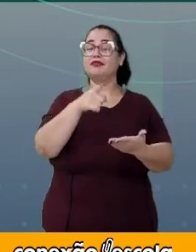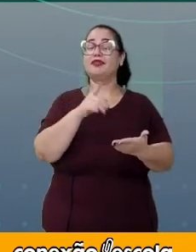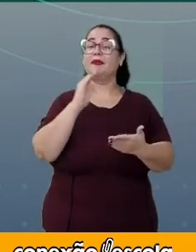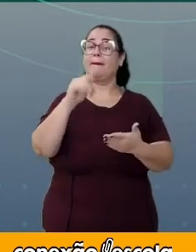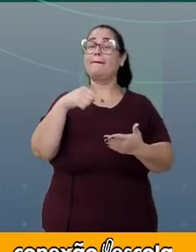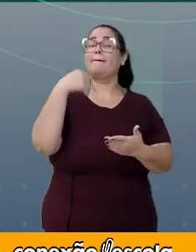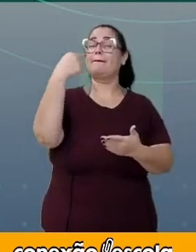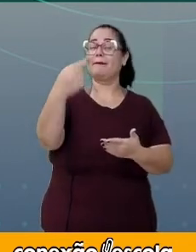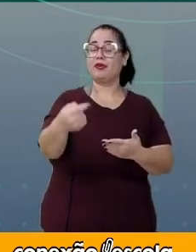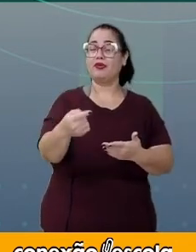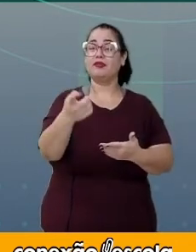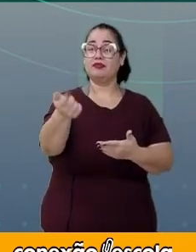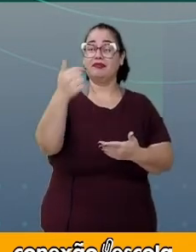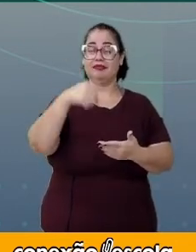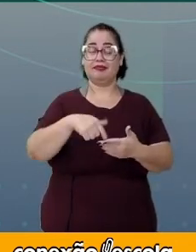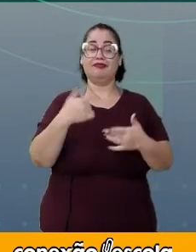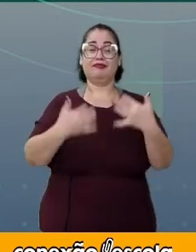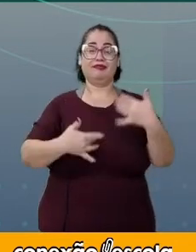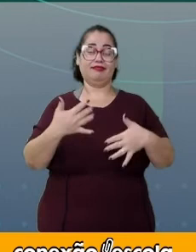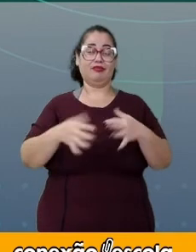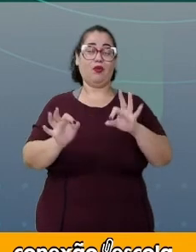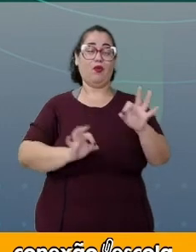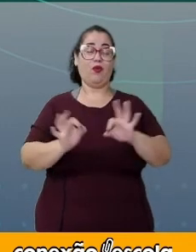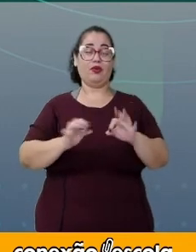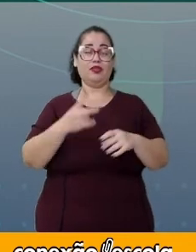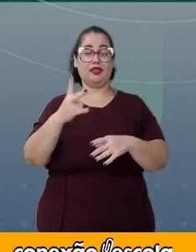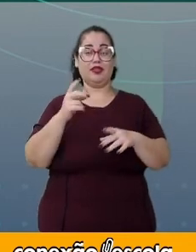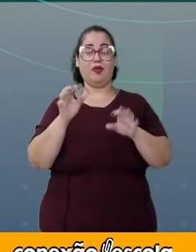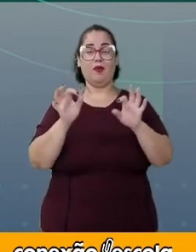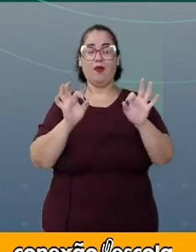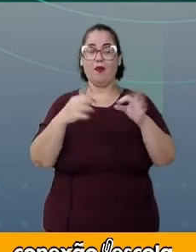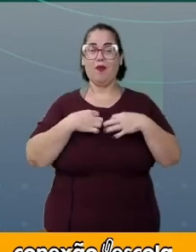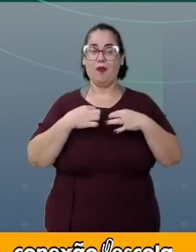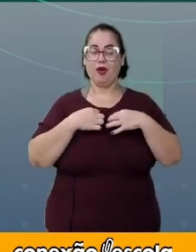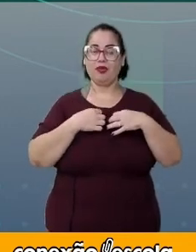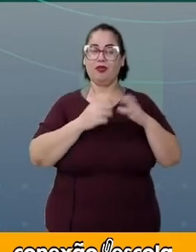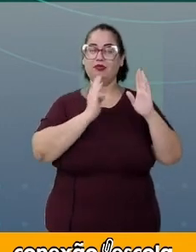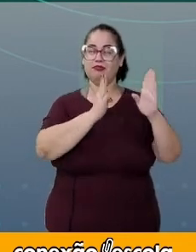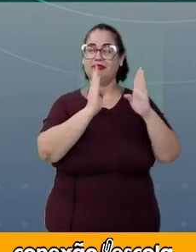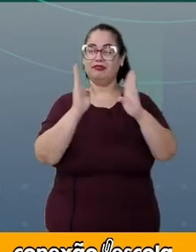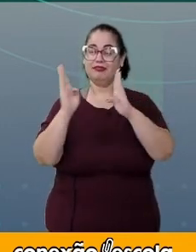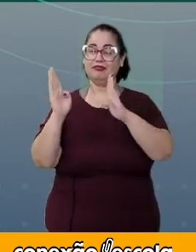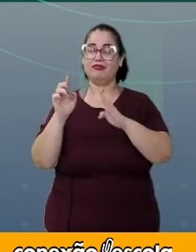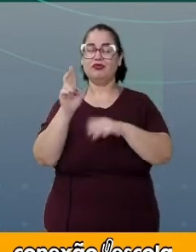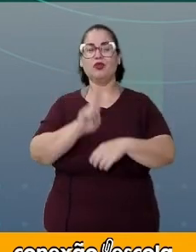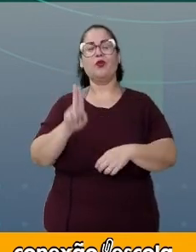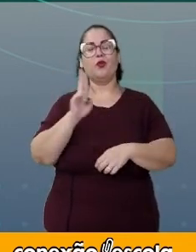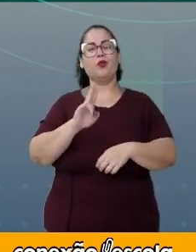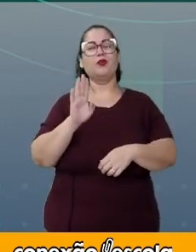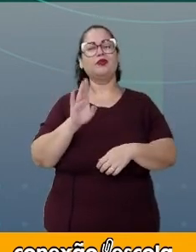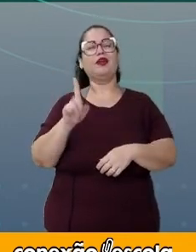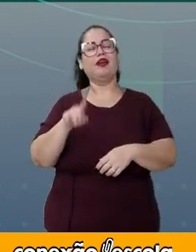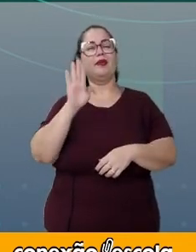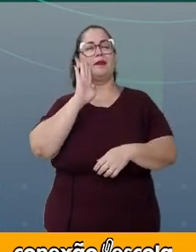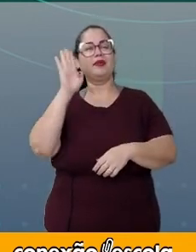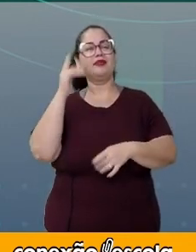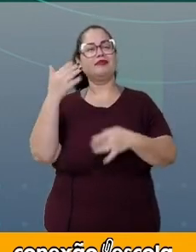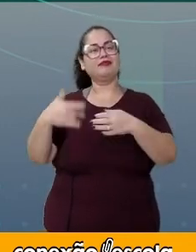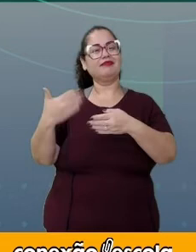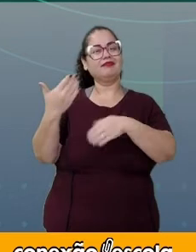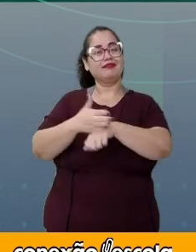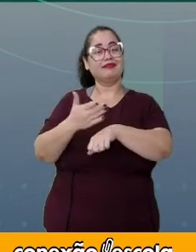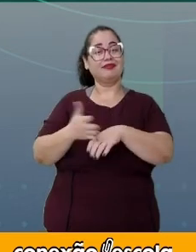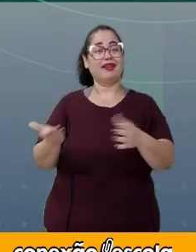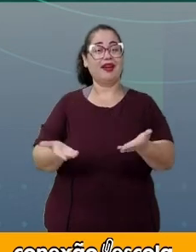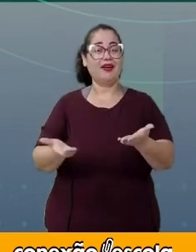próxima vez que você estiver organizando o seu guarda-roupa, você utilizar o princípio que acabamos de